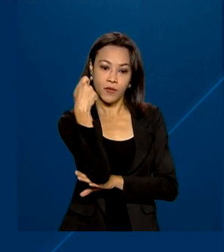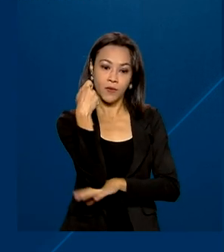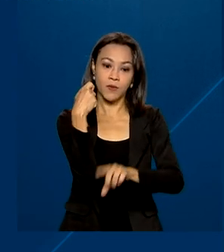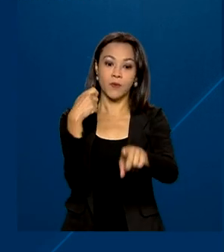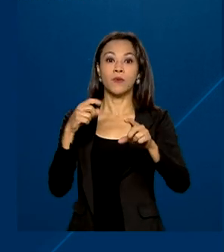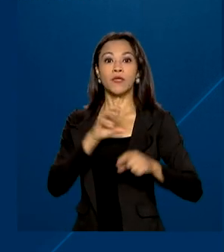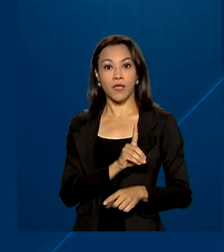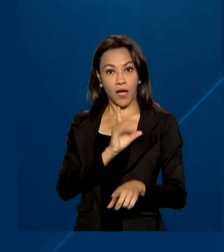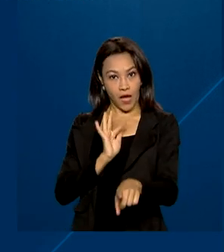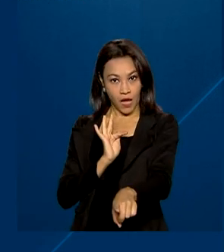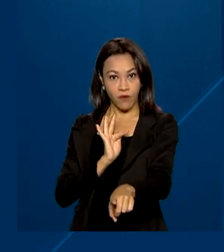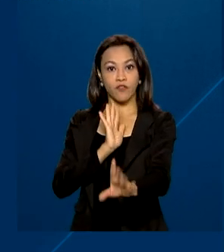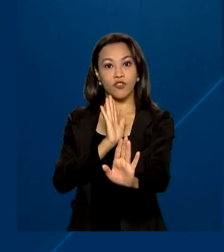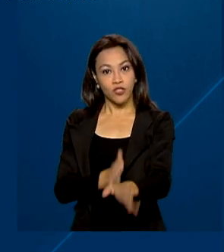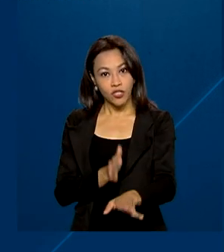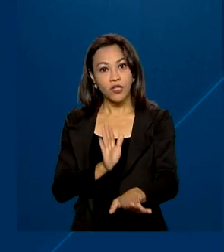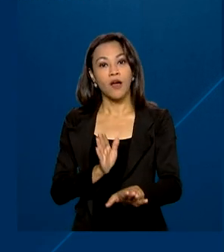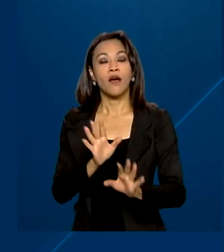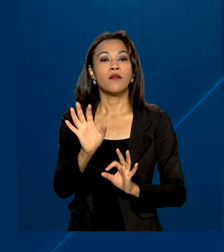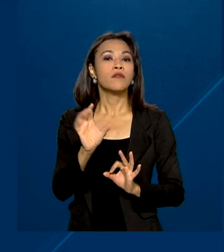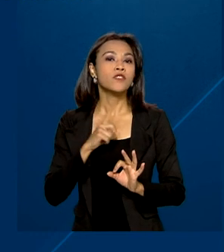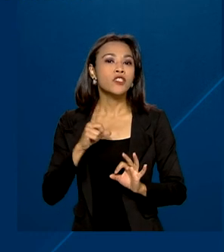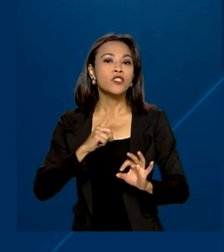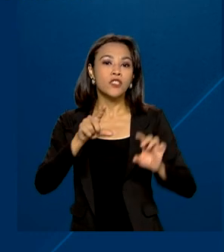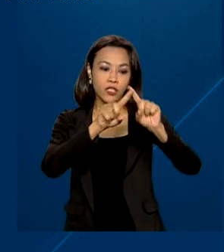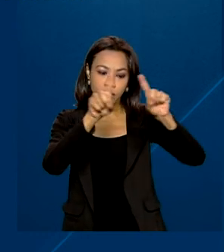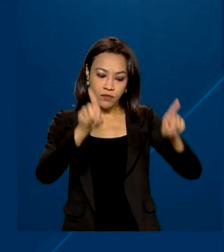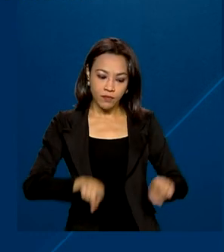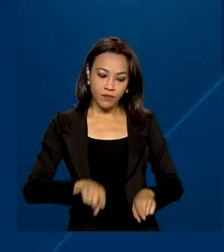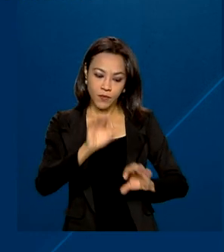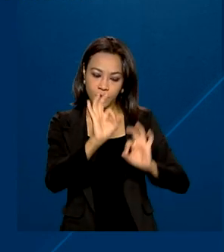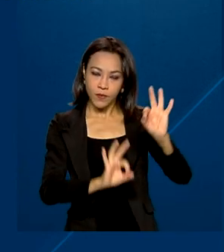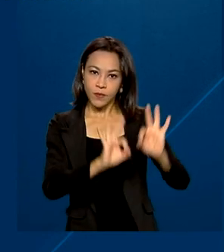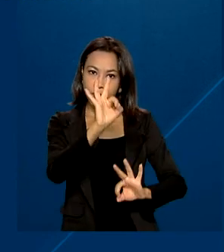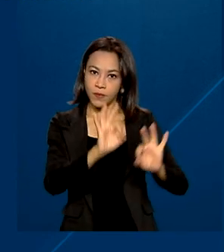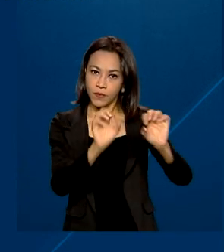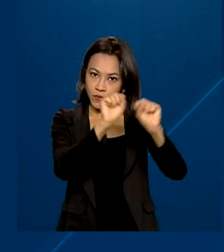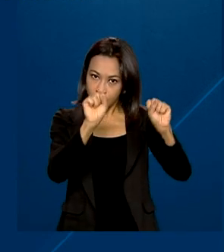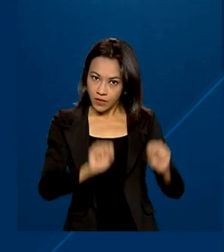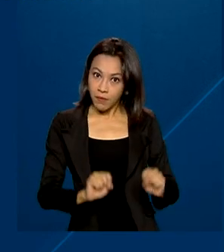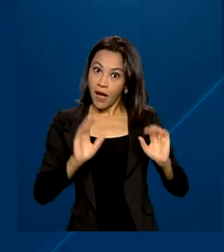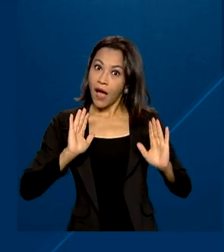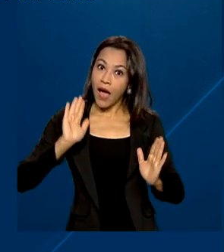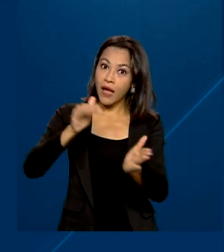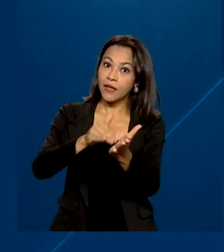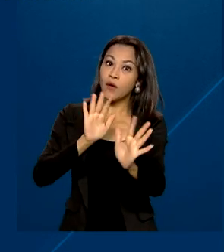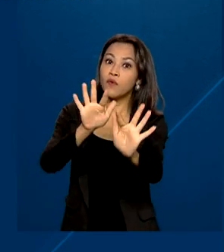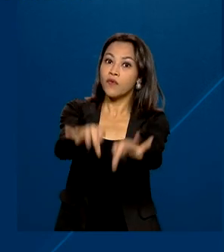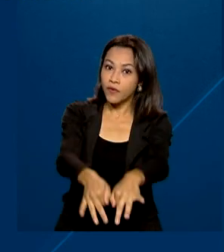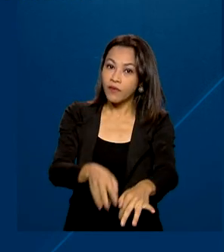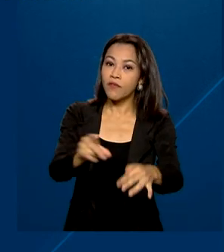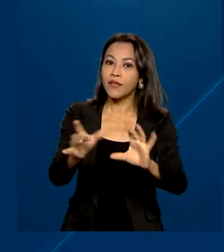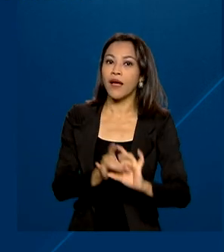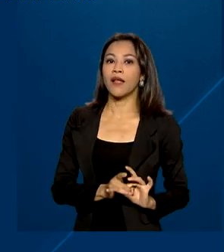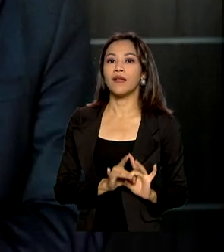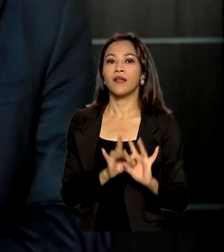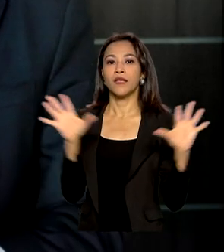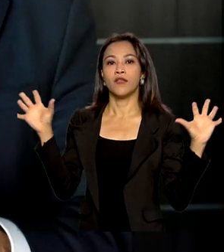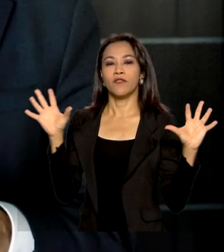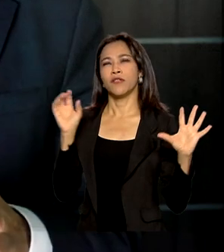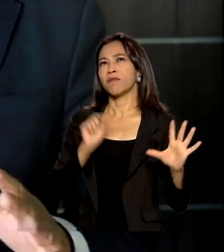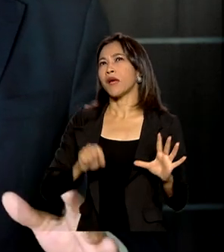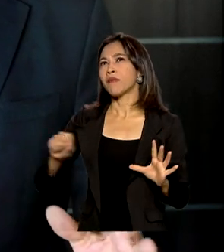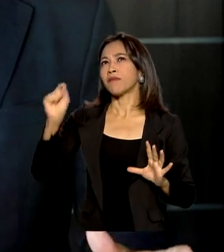Distrito Federal já contavam com a plataforma. E até o fim do ano, ela estará disponível em todo o país.